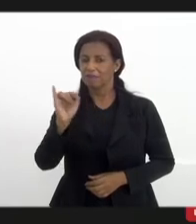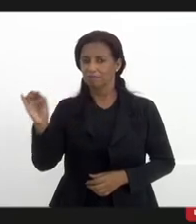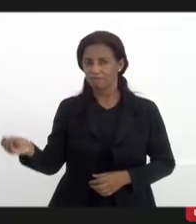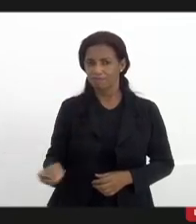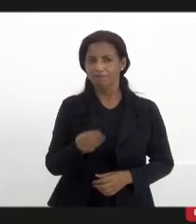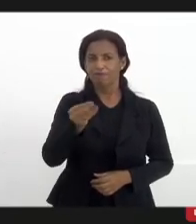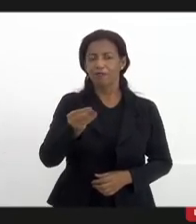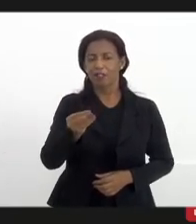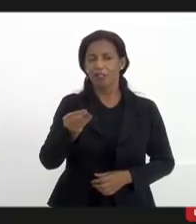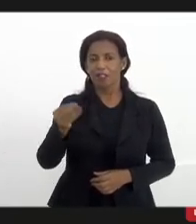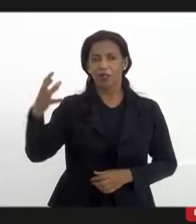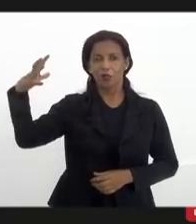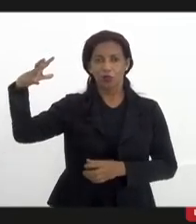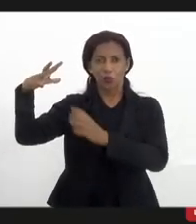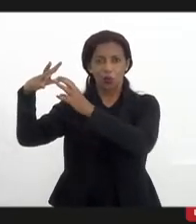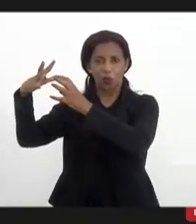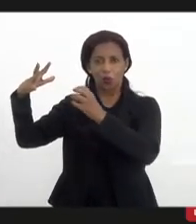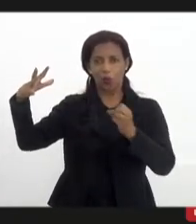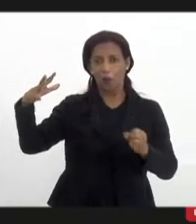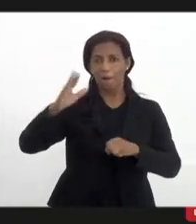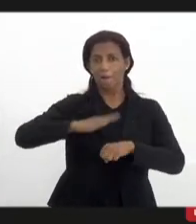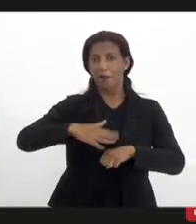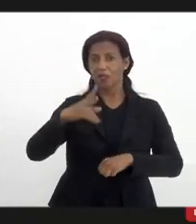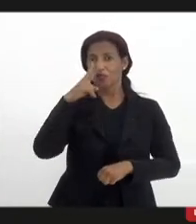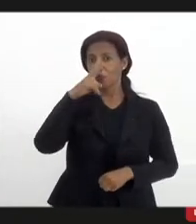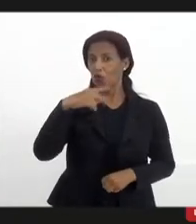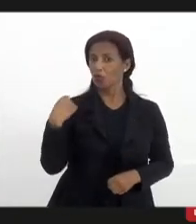que usam transmissor mais potência que o nosso